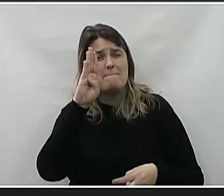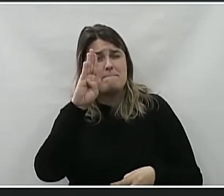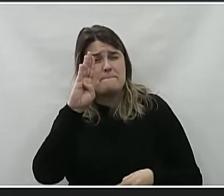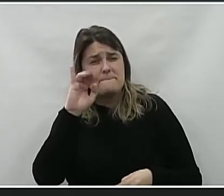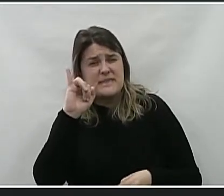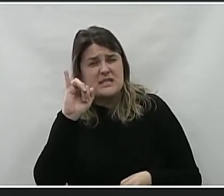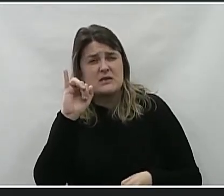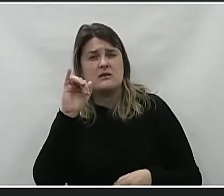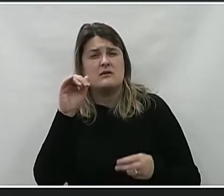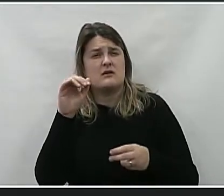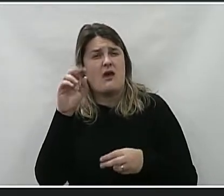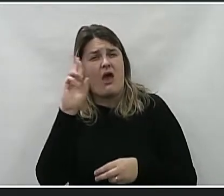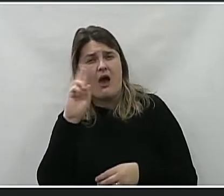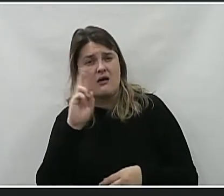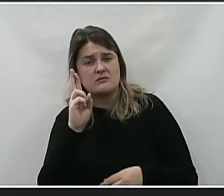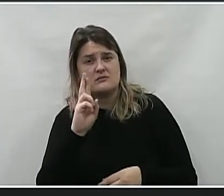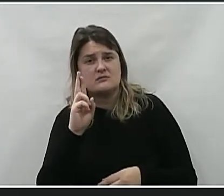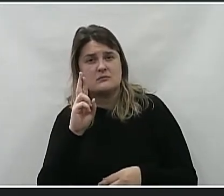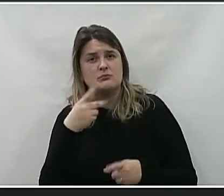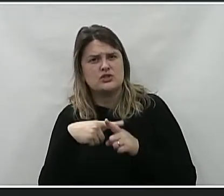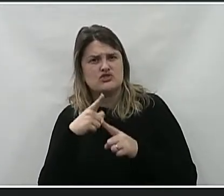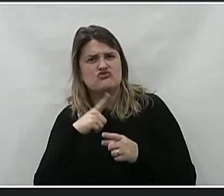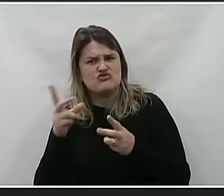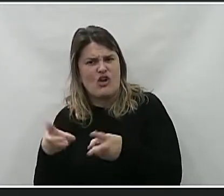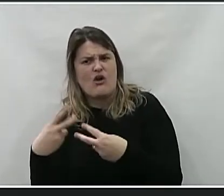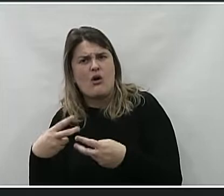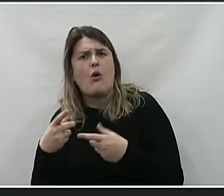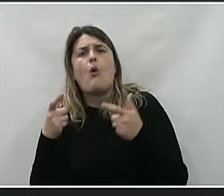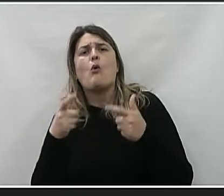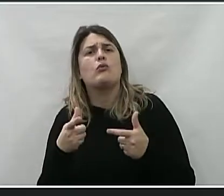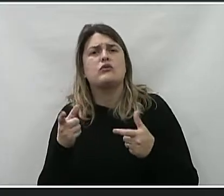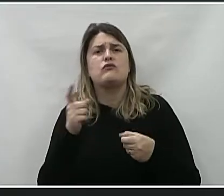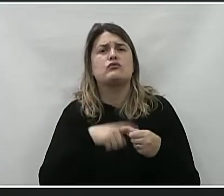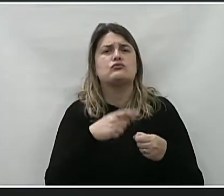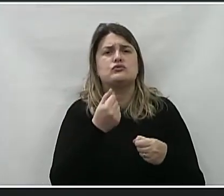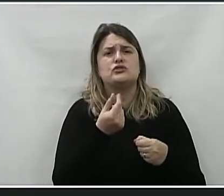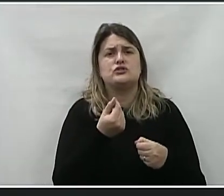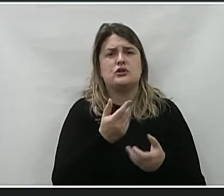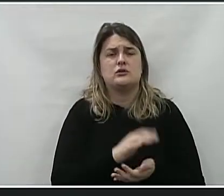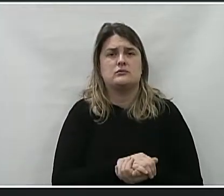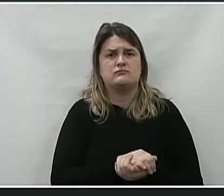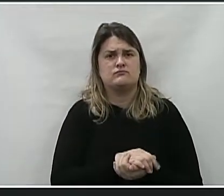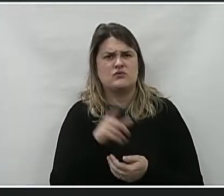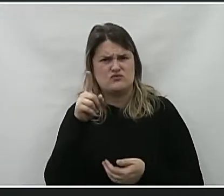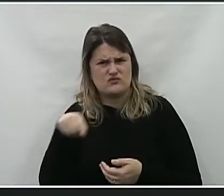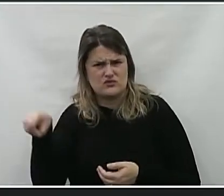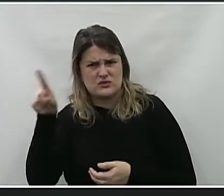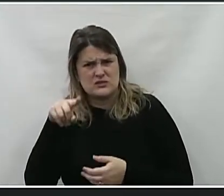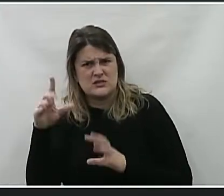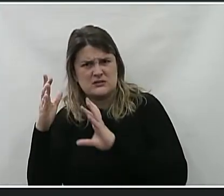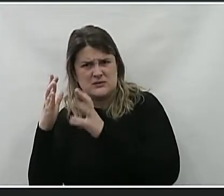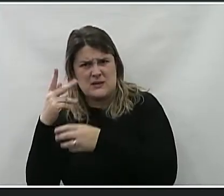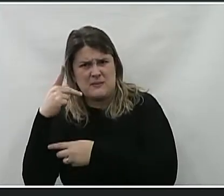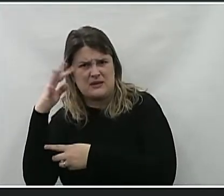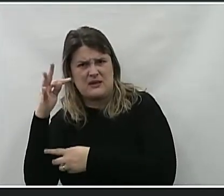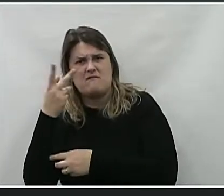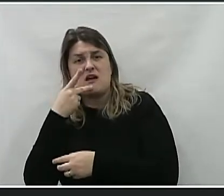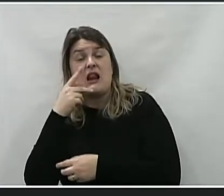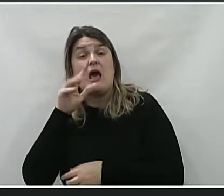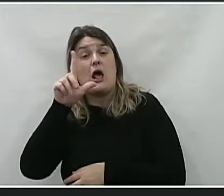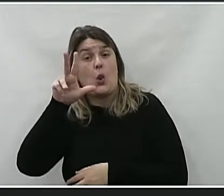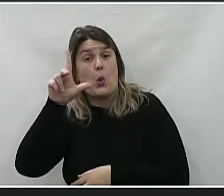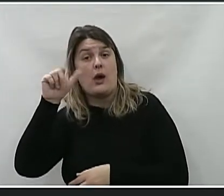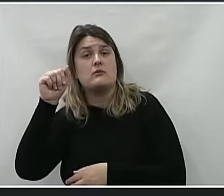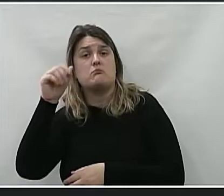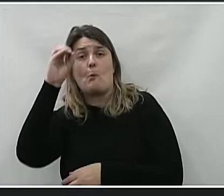rampa. Da onde que saiu esse dinheiro que retornou para o Brasil? Vocês falam, se defendem que o Lula é inocente, o